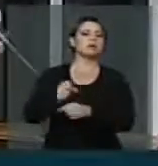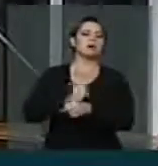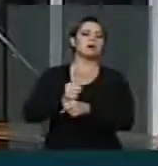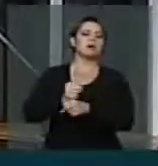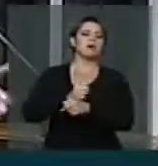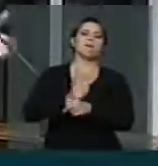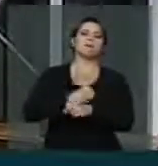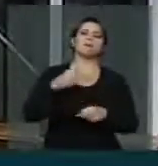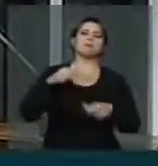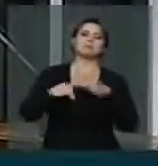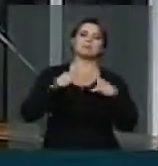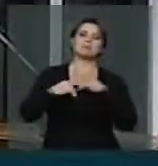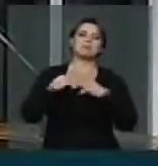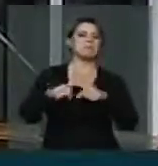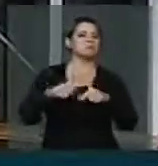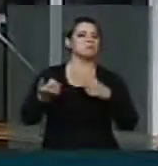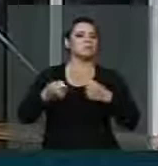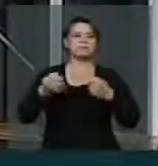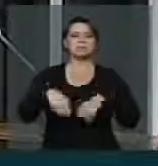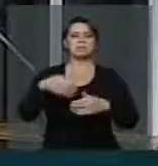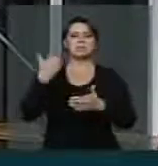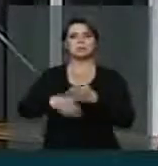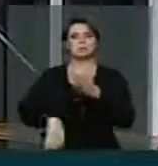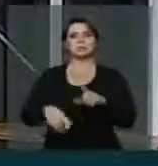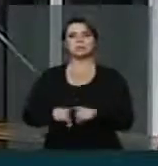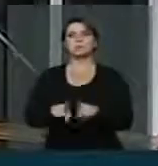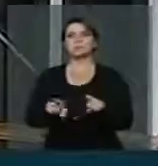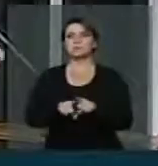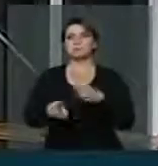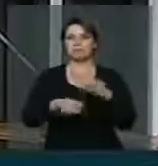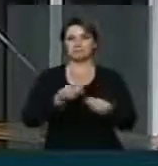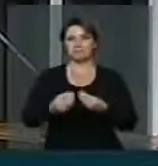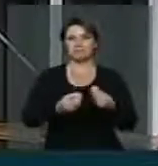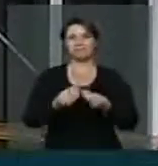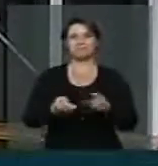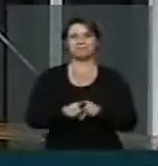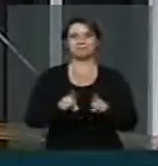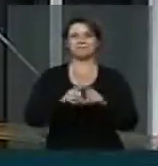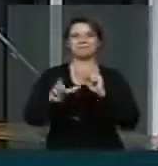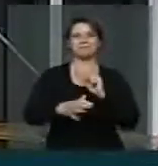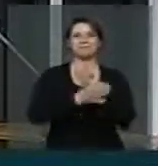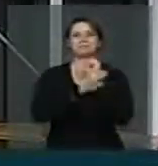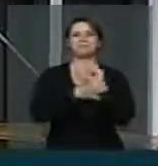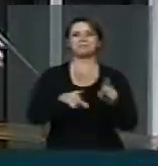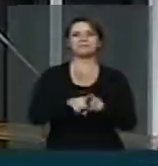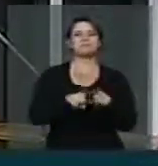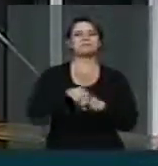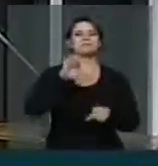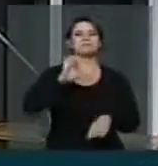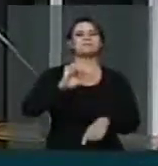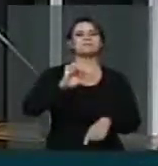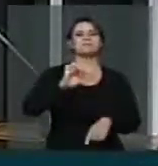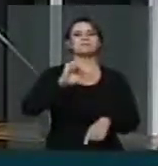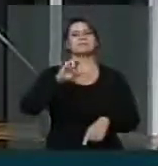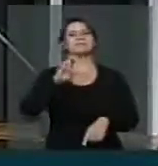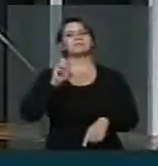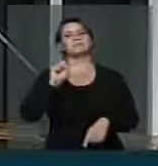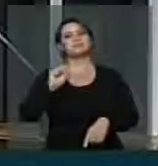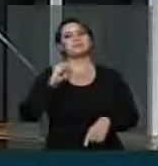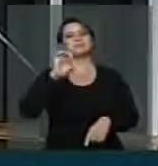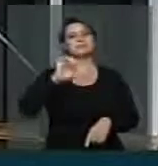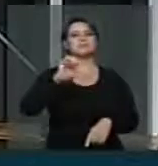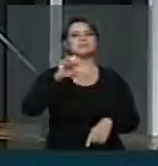nesta casa um projeto que pode garantir, com a sua fórmula de 85-95, que